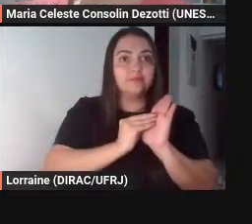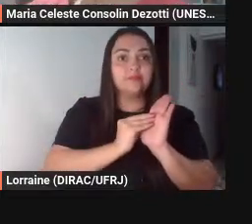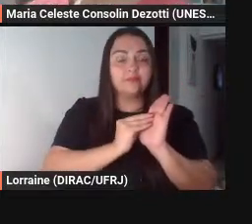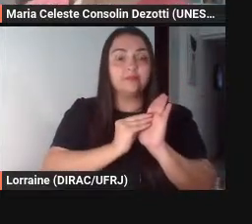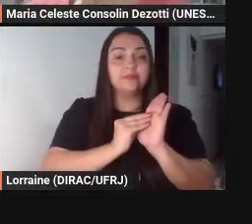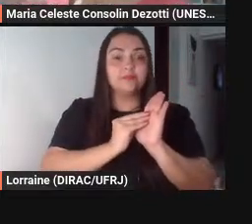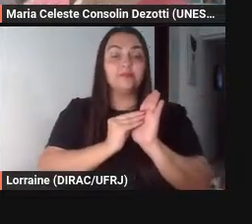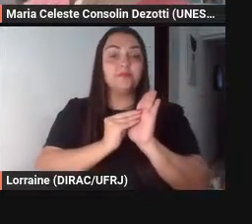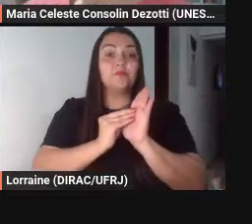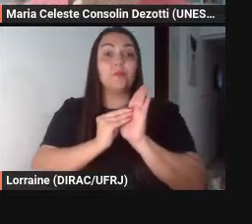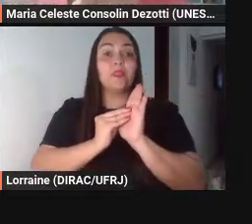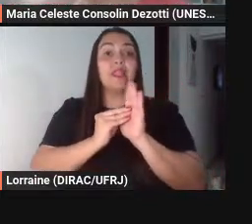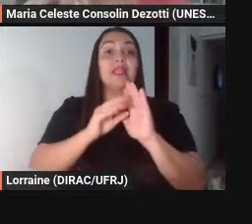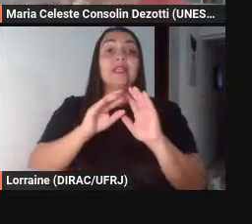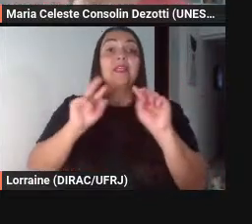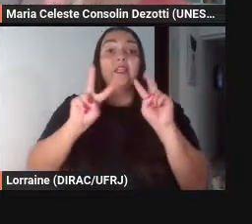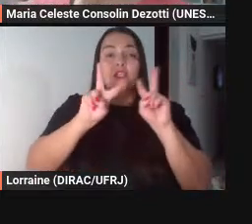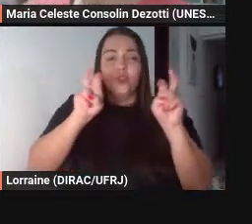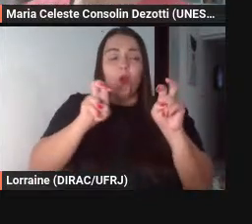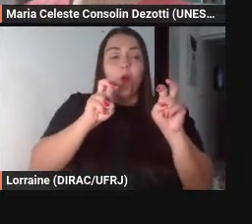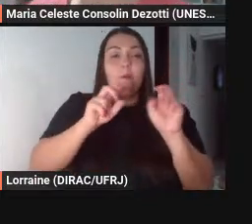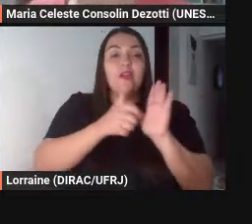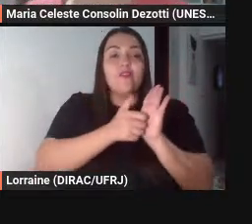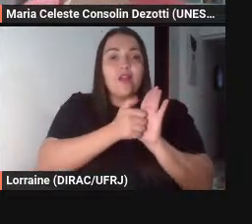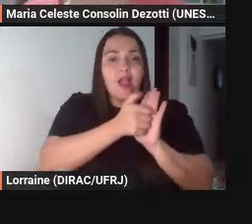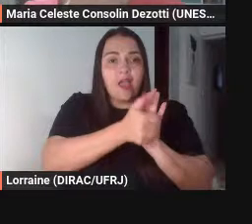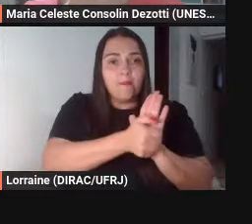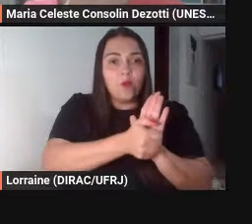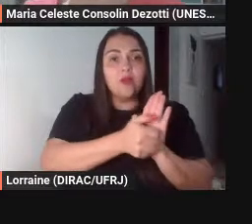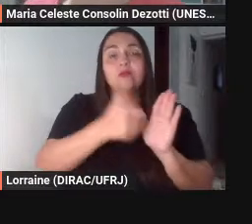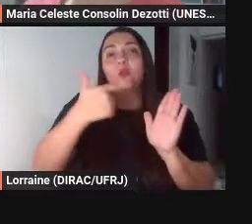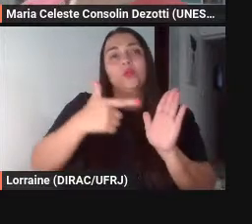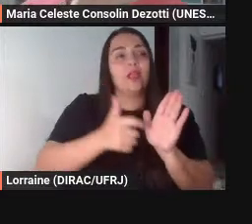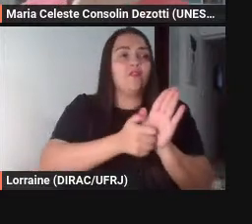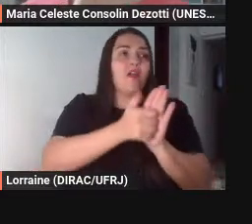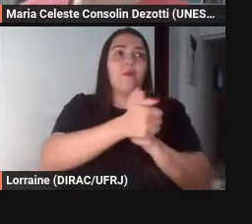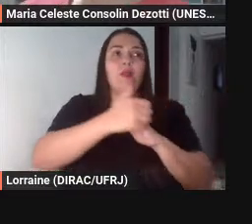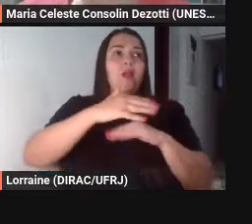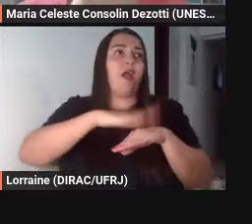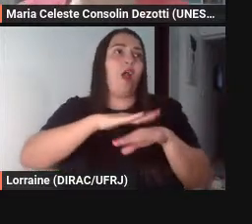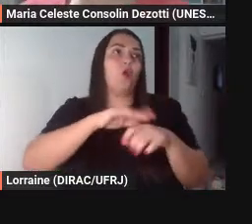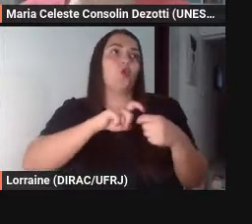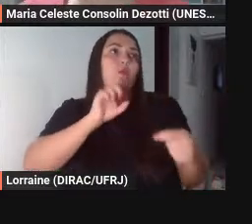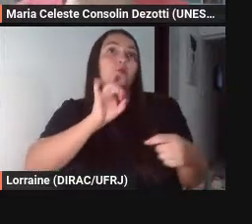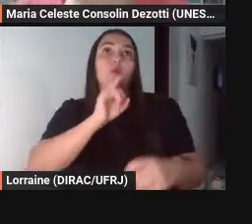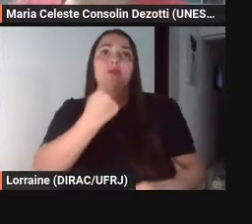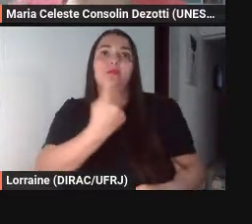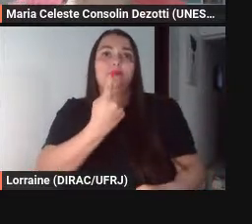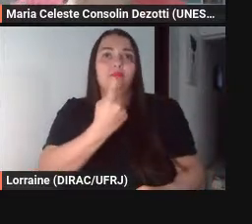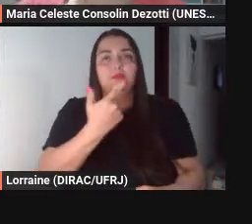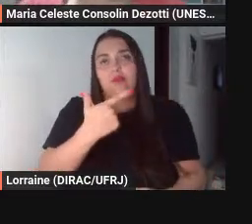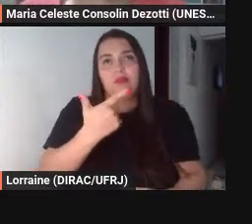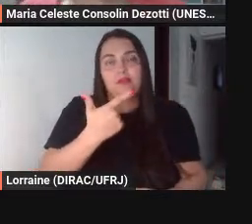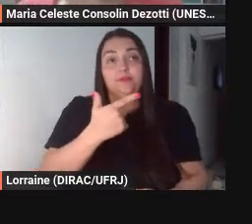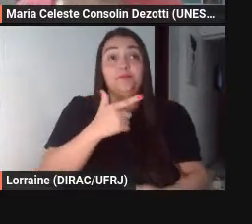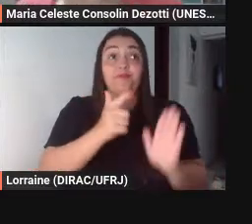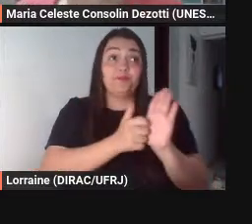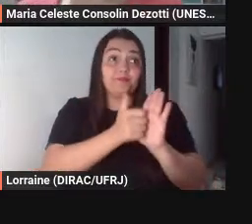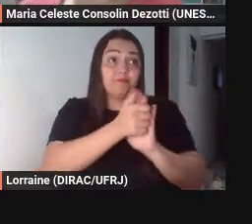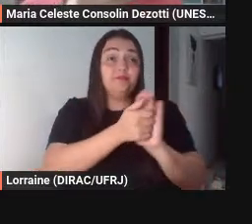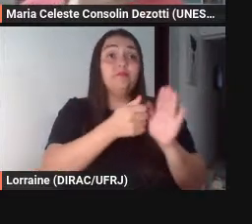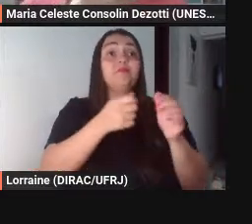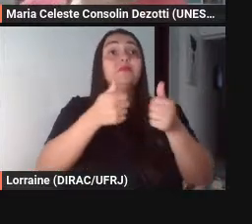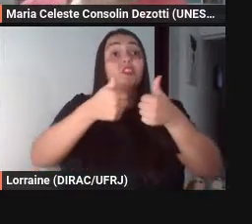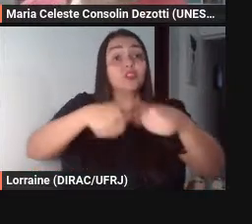ainda no caso da fábula eu não tenho a fábula autônoma a fábula está encaixada